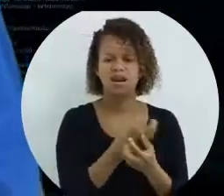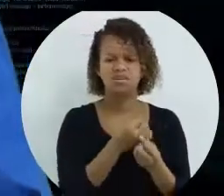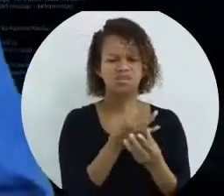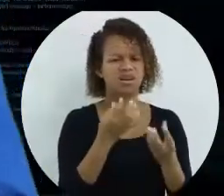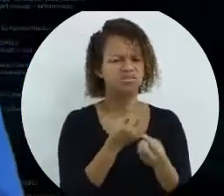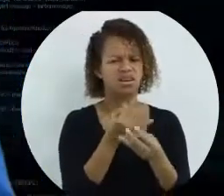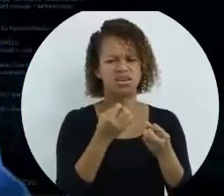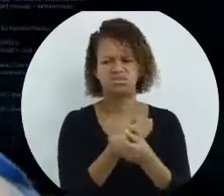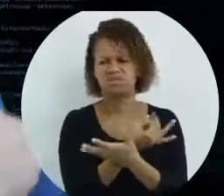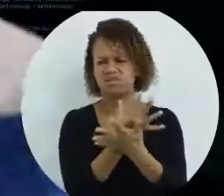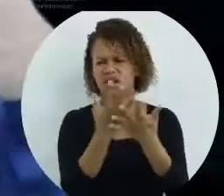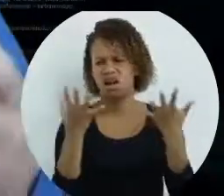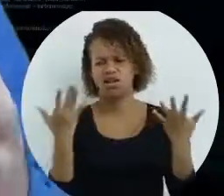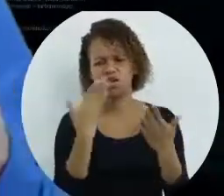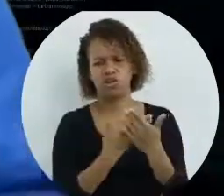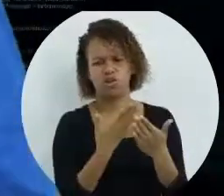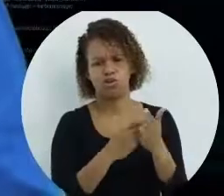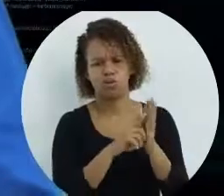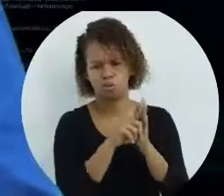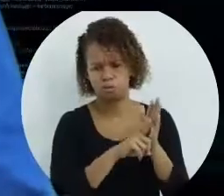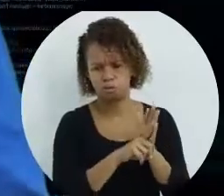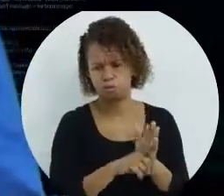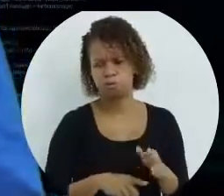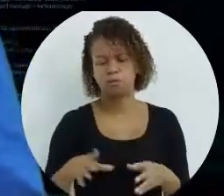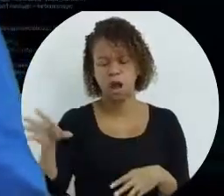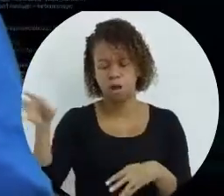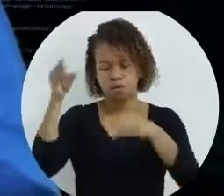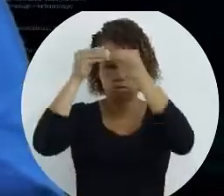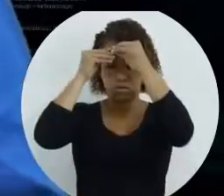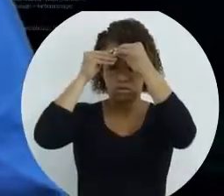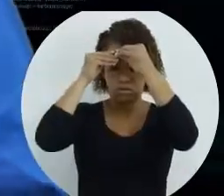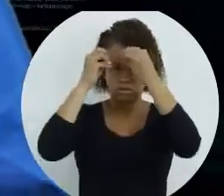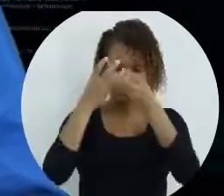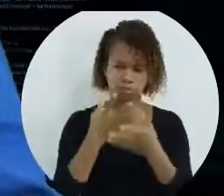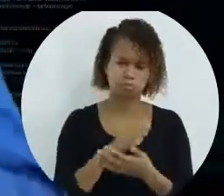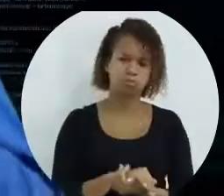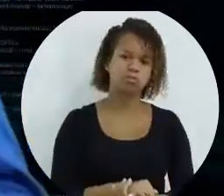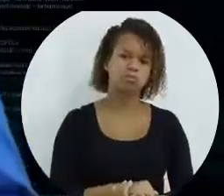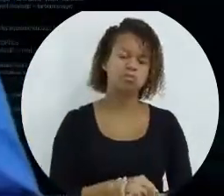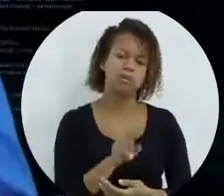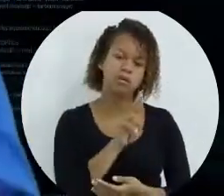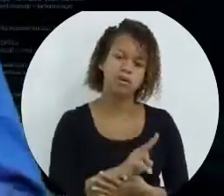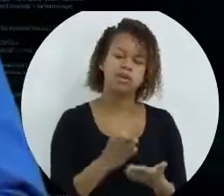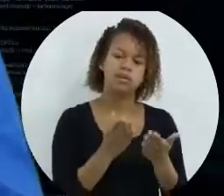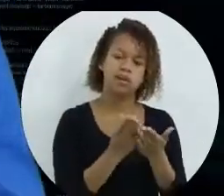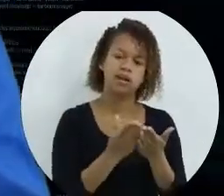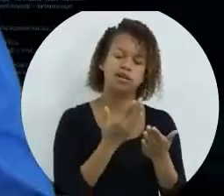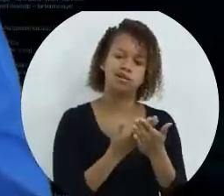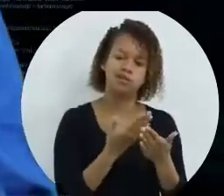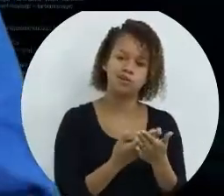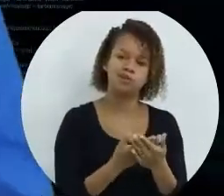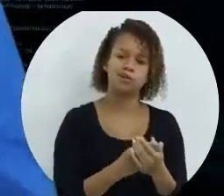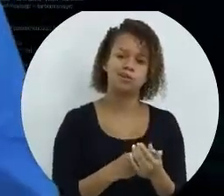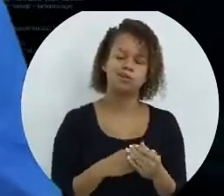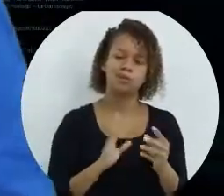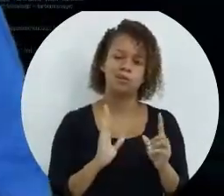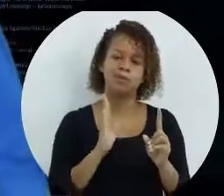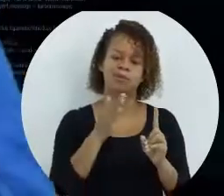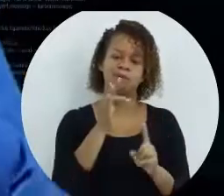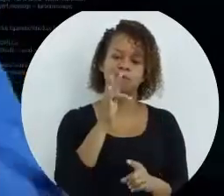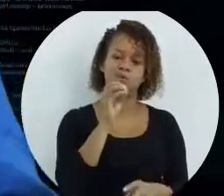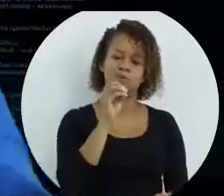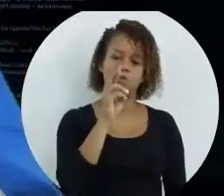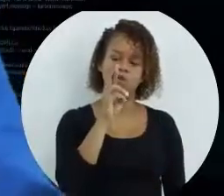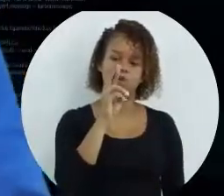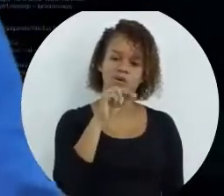várias vezes, várias horas de estudo, que é para poder absorver isso daí, tá bem? Então, utilize o seu caderno de estudo e também o fórum, que é para